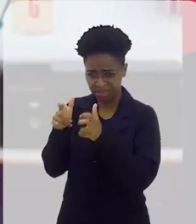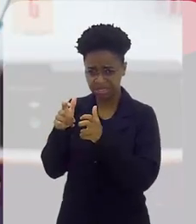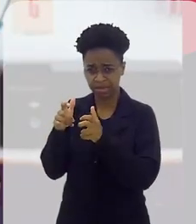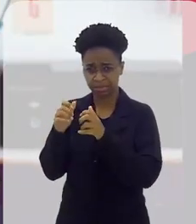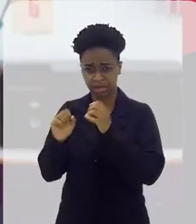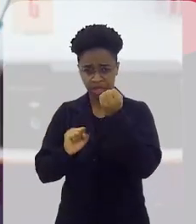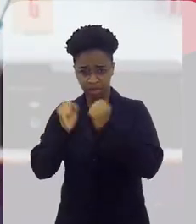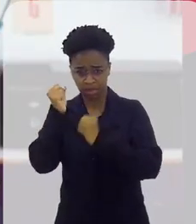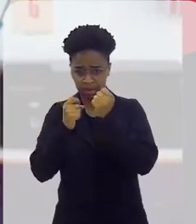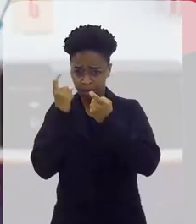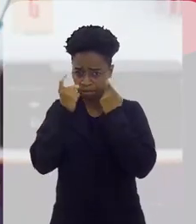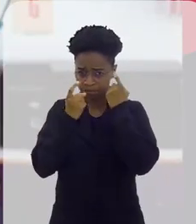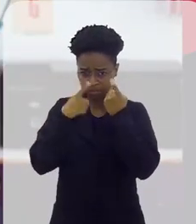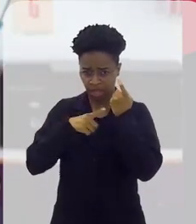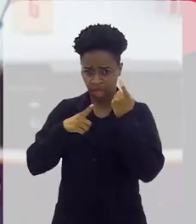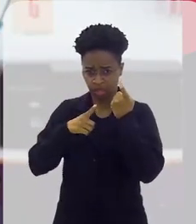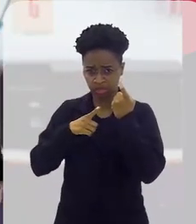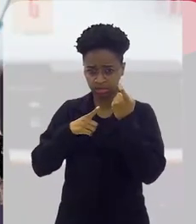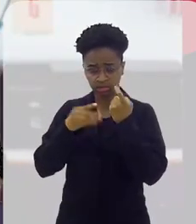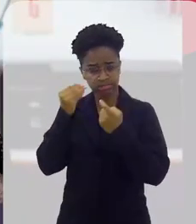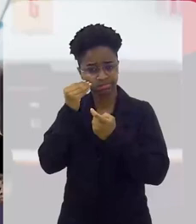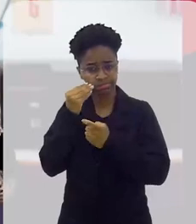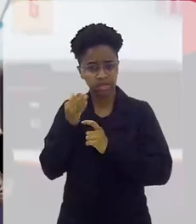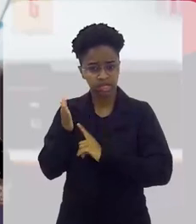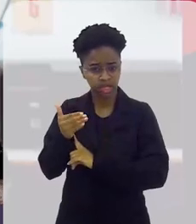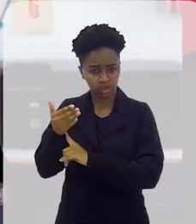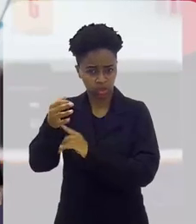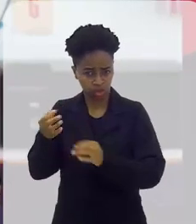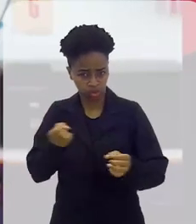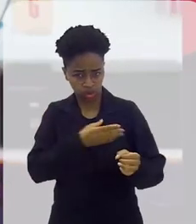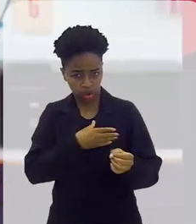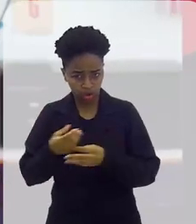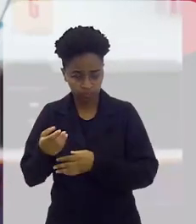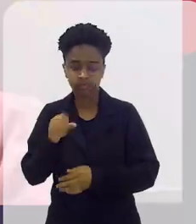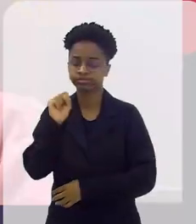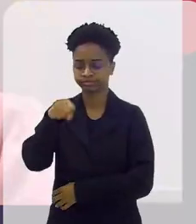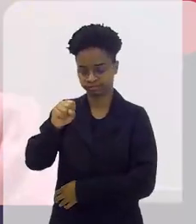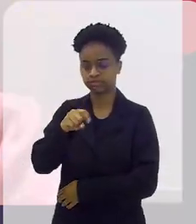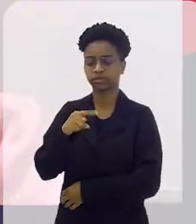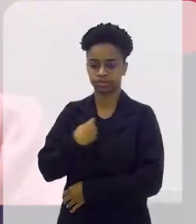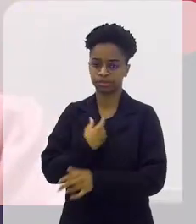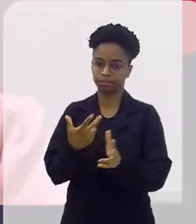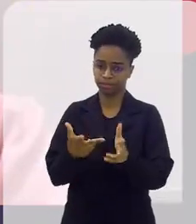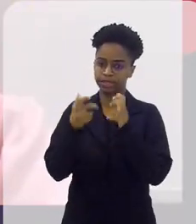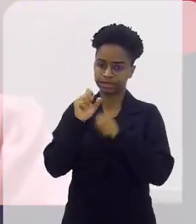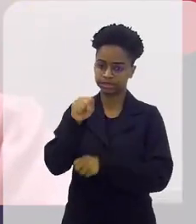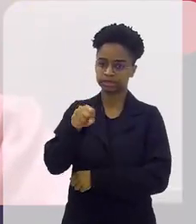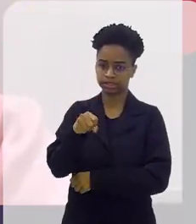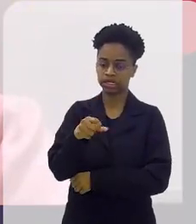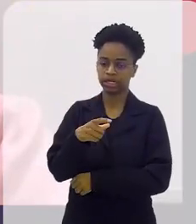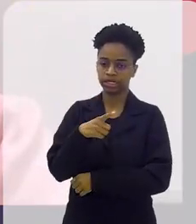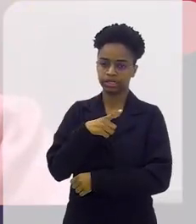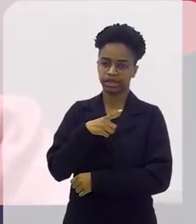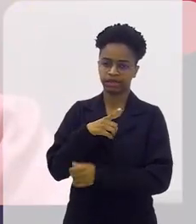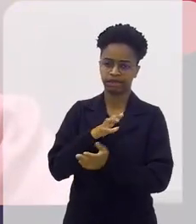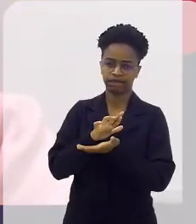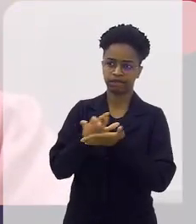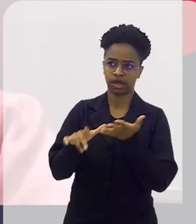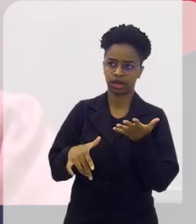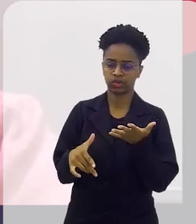indústria preocupada em adquirir tecnologia? Sim, a gente vê sim, a gente recebe bastante